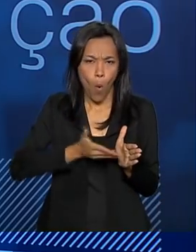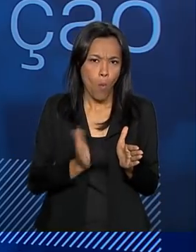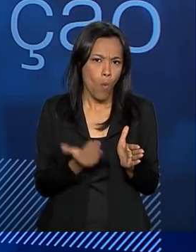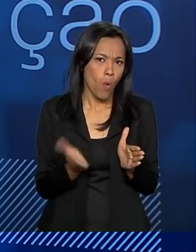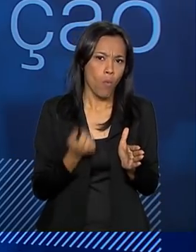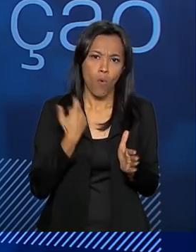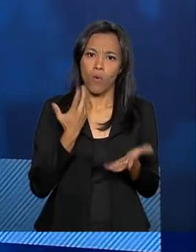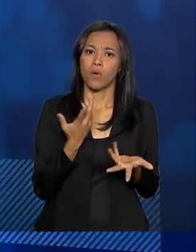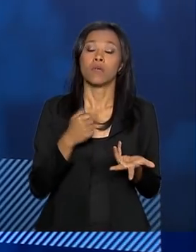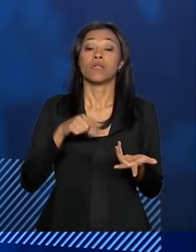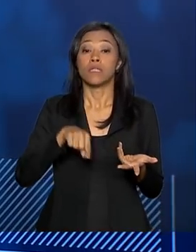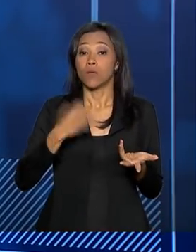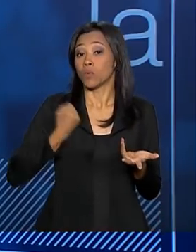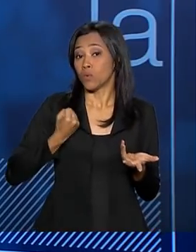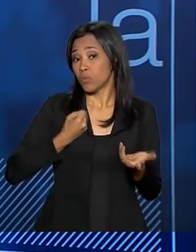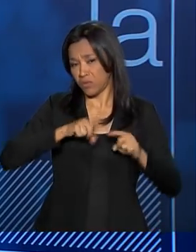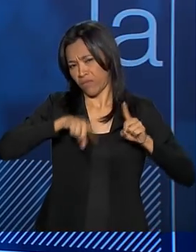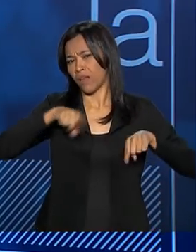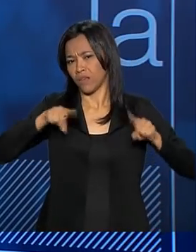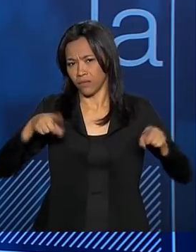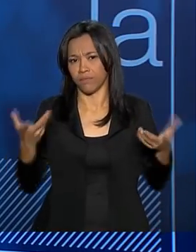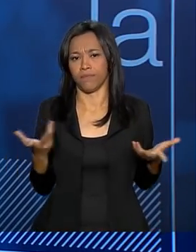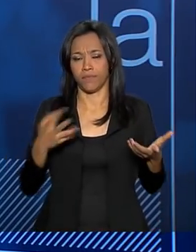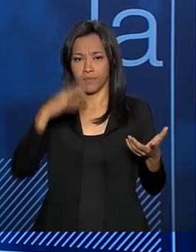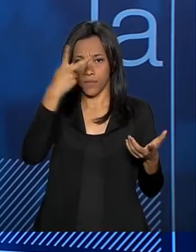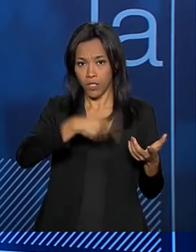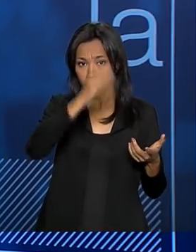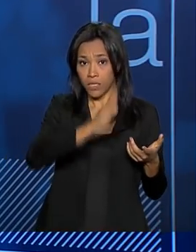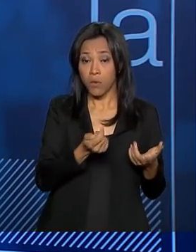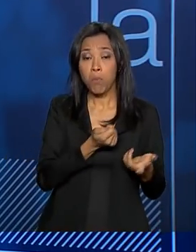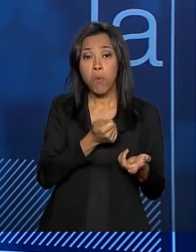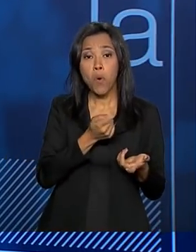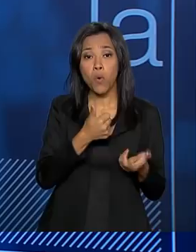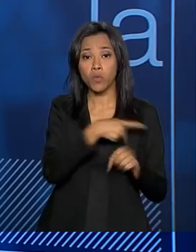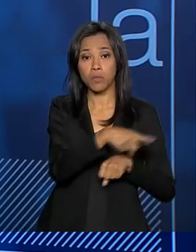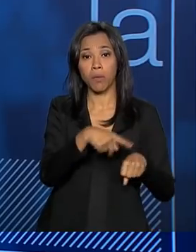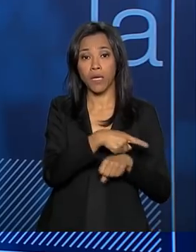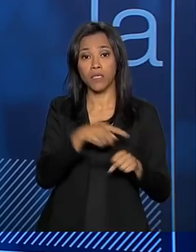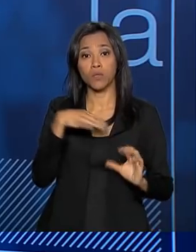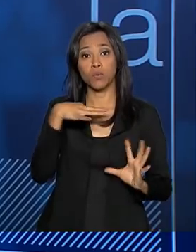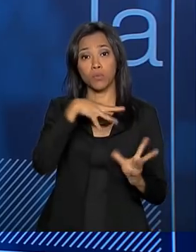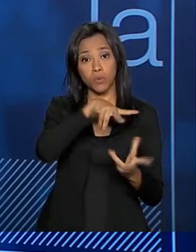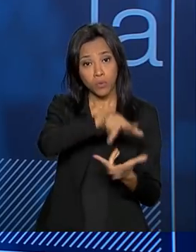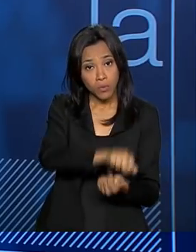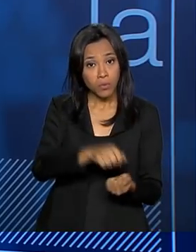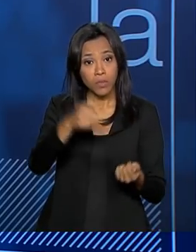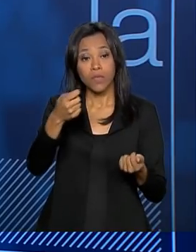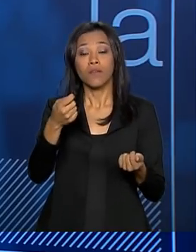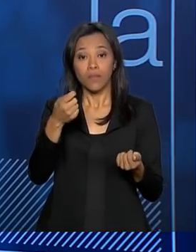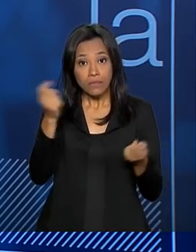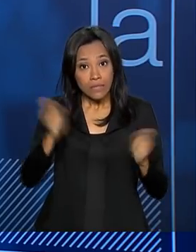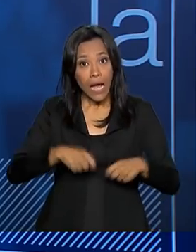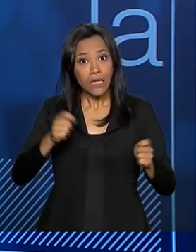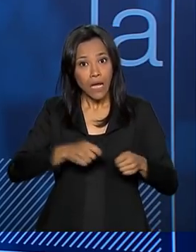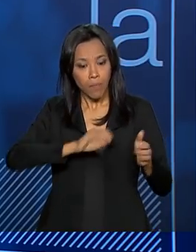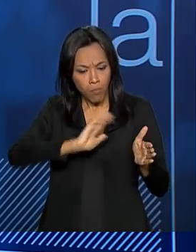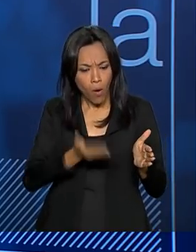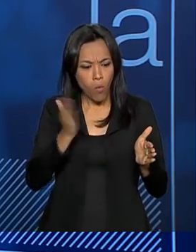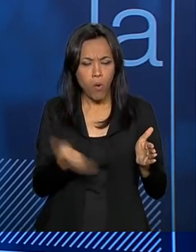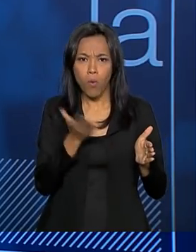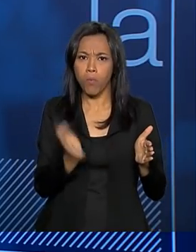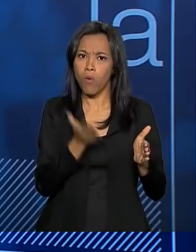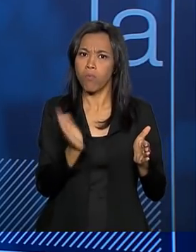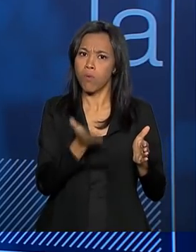50%, os números são variáveis. E o Brasil é um dos poucos países do mundo que tem essa condição de aumentar a sua produção de uma forma